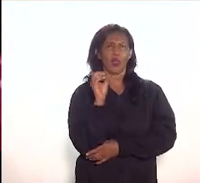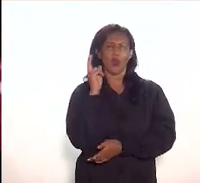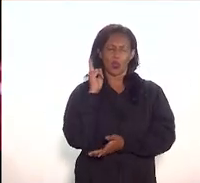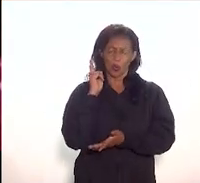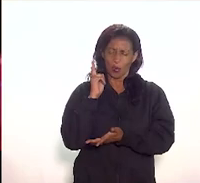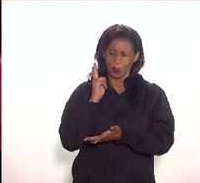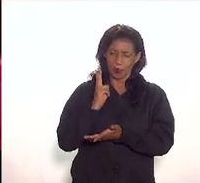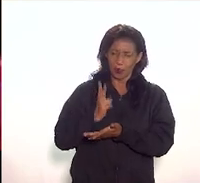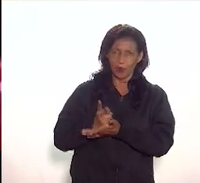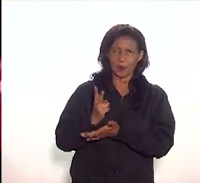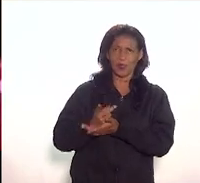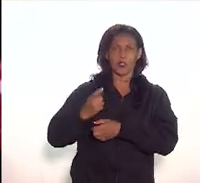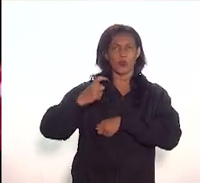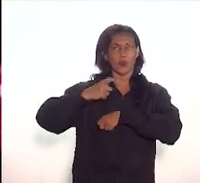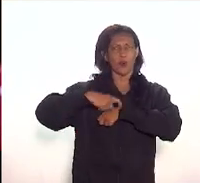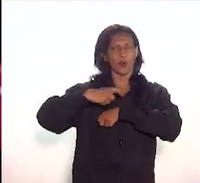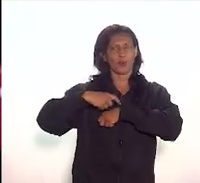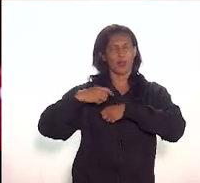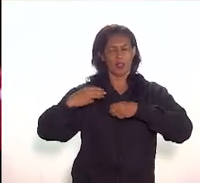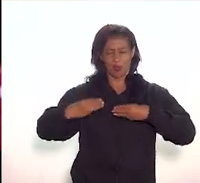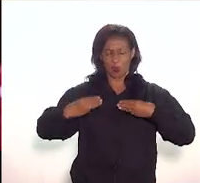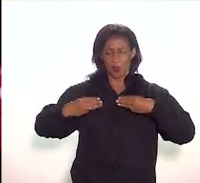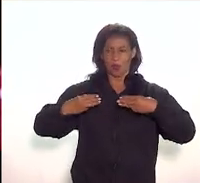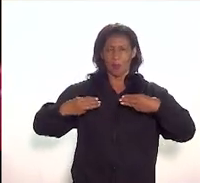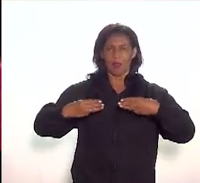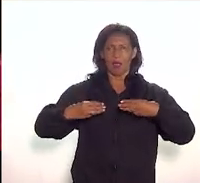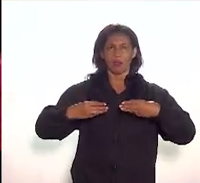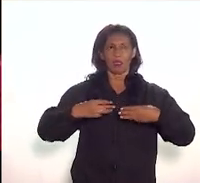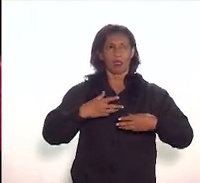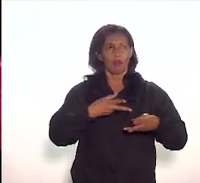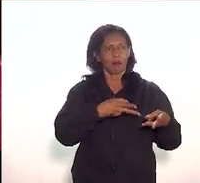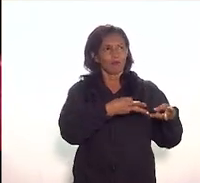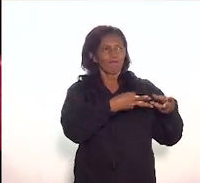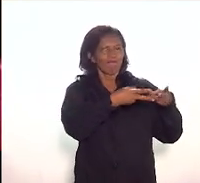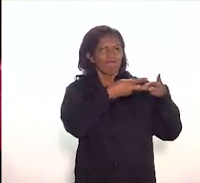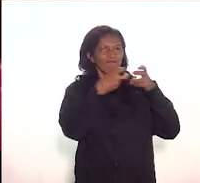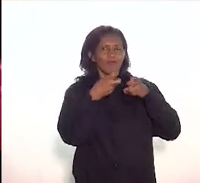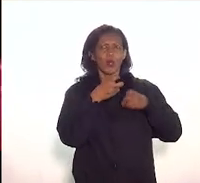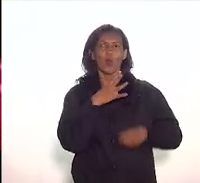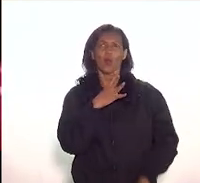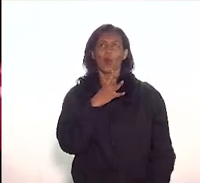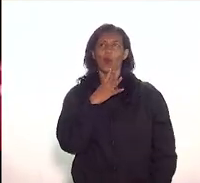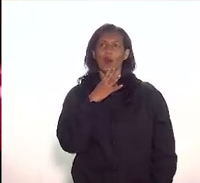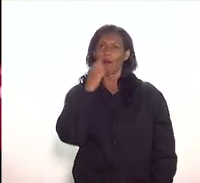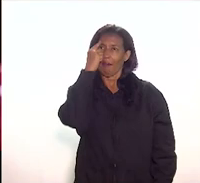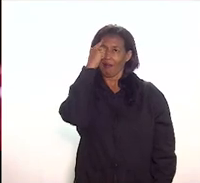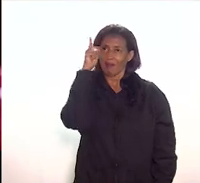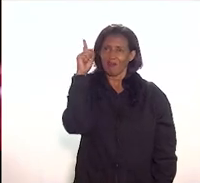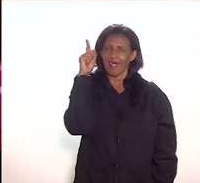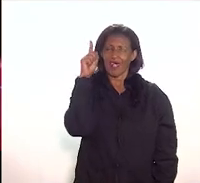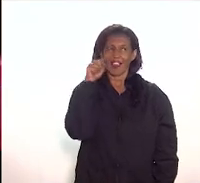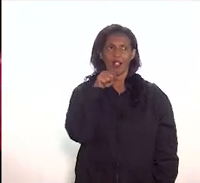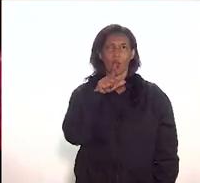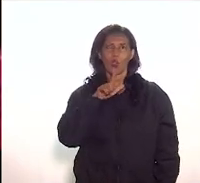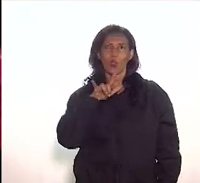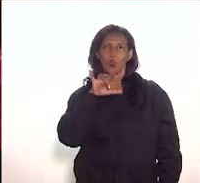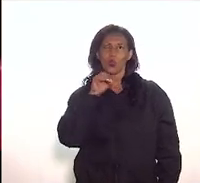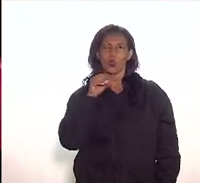momento que o museu tomou conhecimento dessa ideia do Lúcio Costa